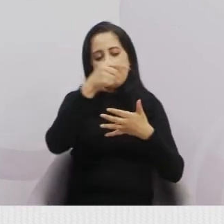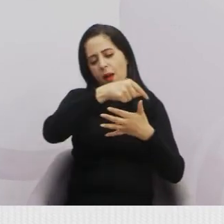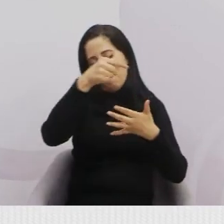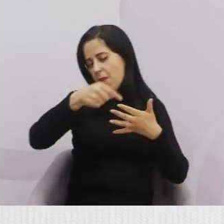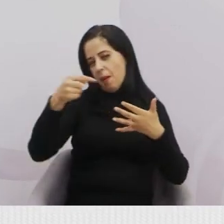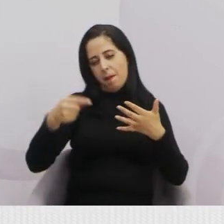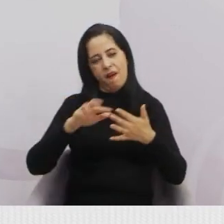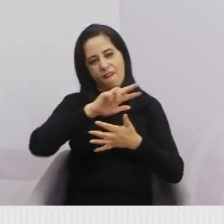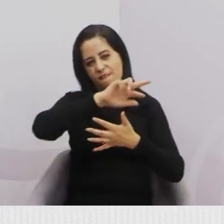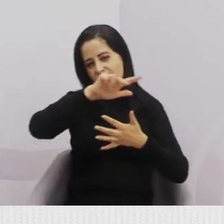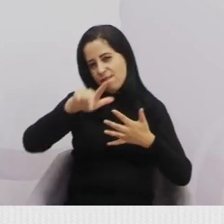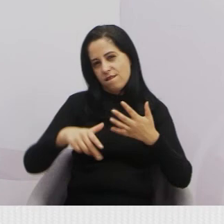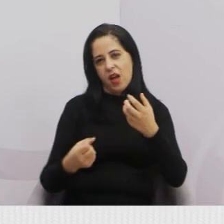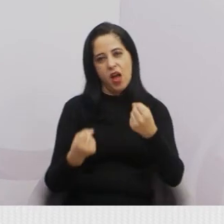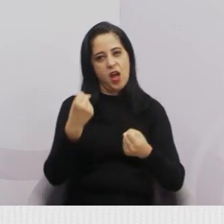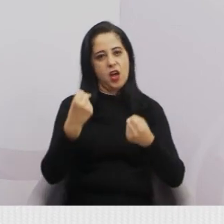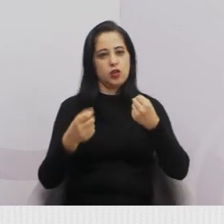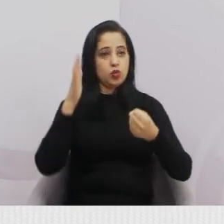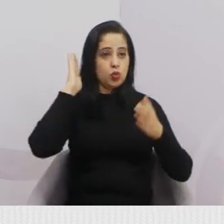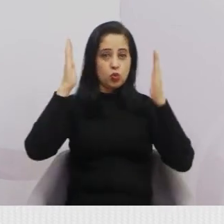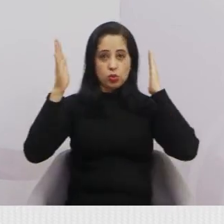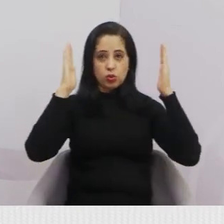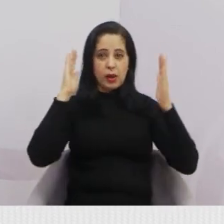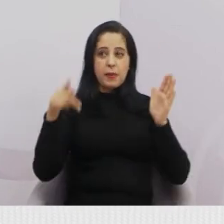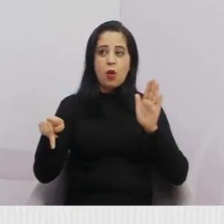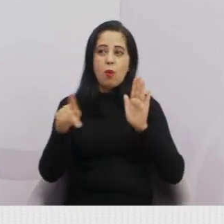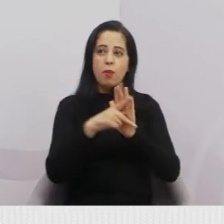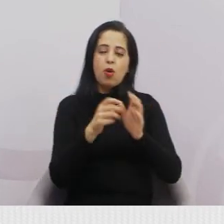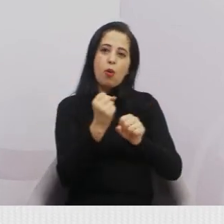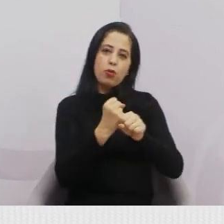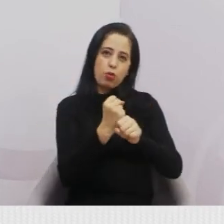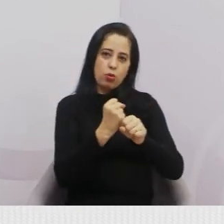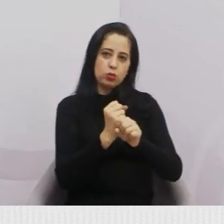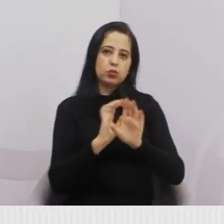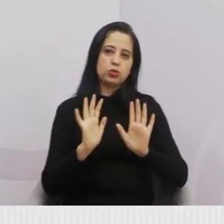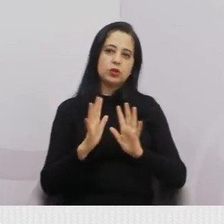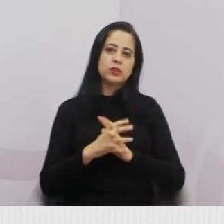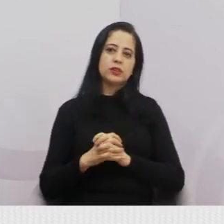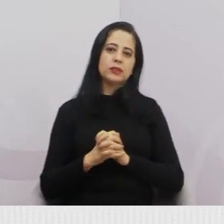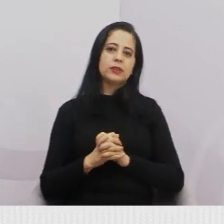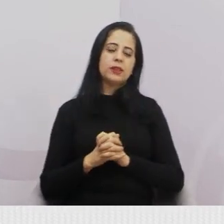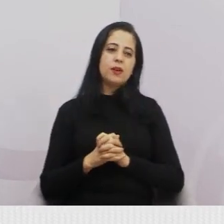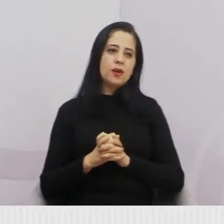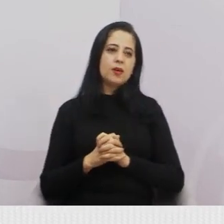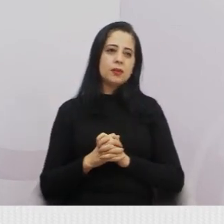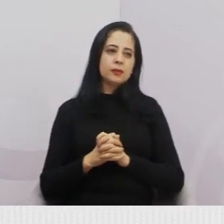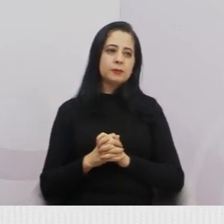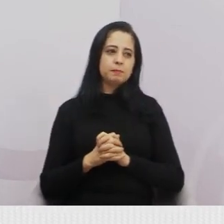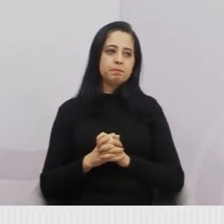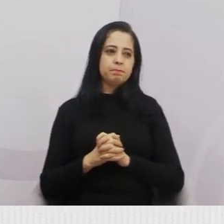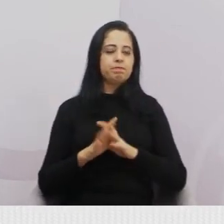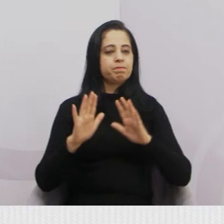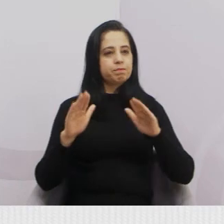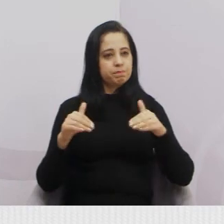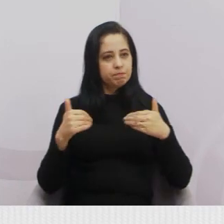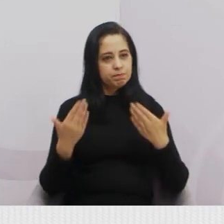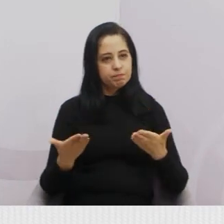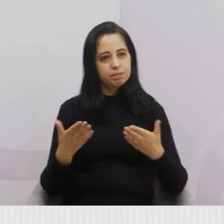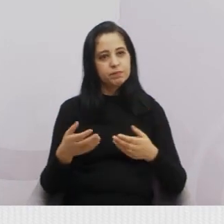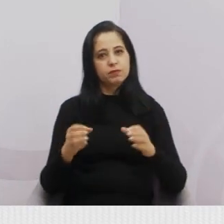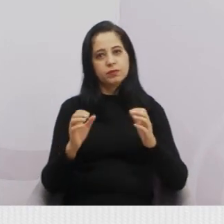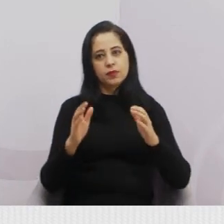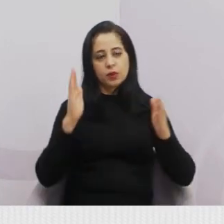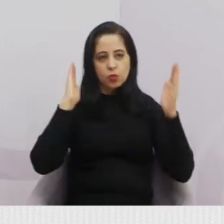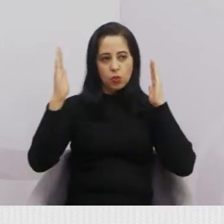uma mini carregadeira e uma mini escavadeira, caso. Então, esses são os novos